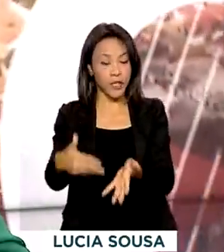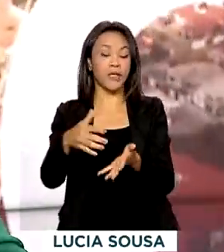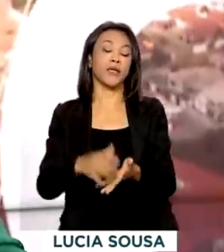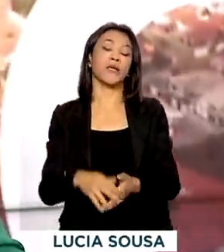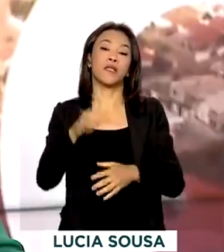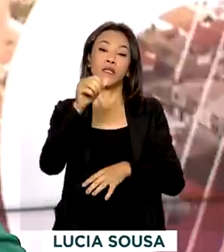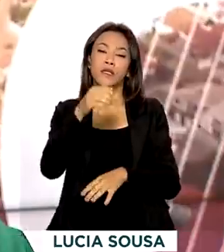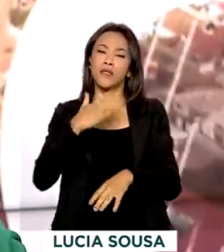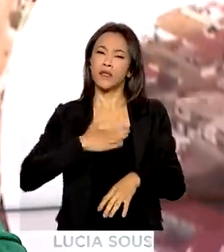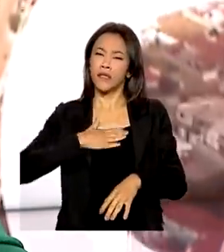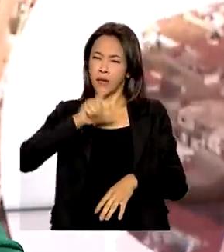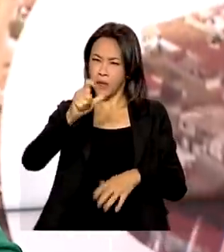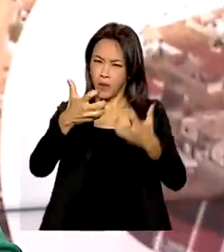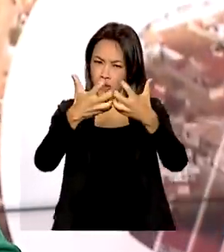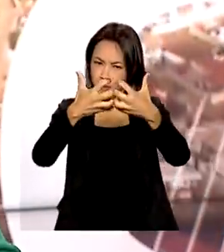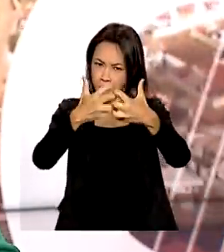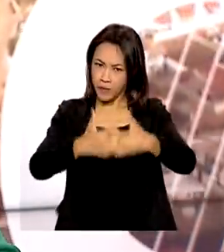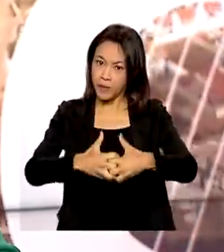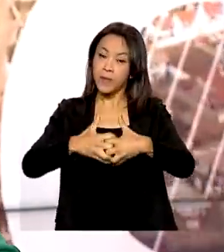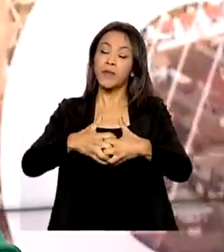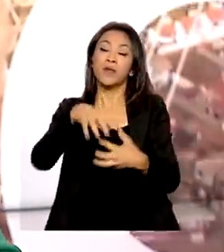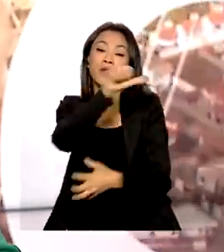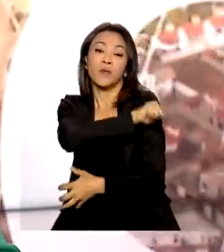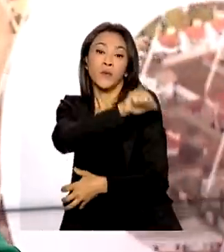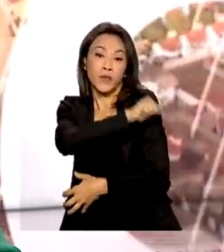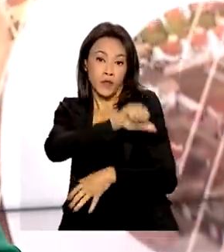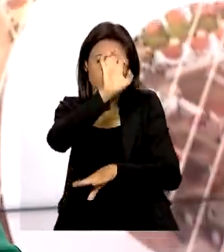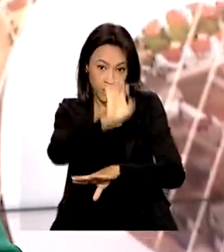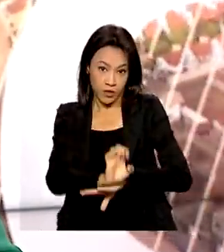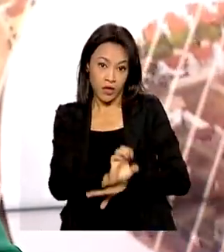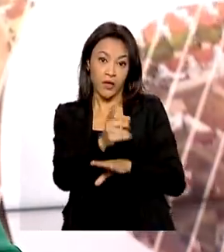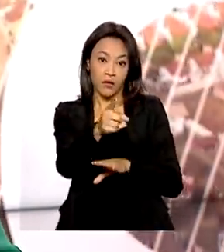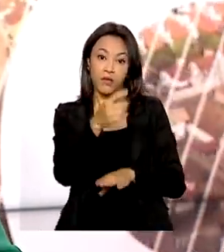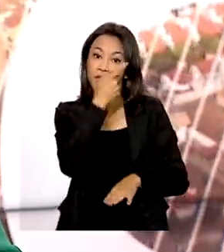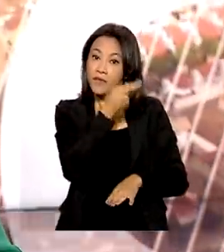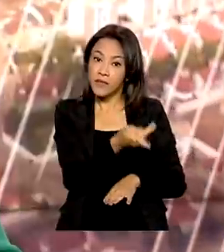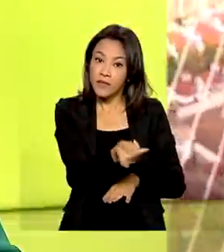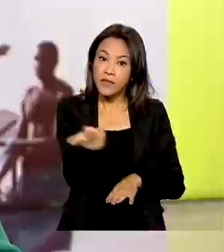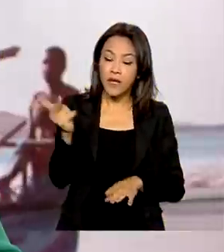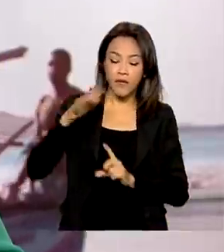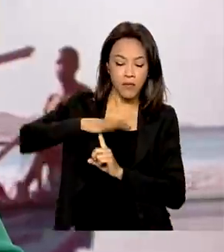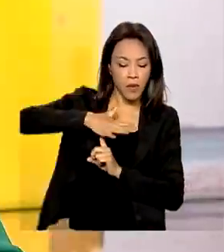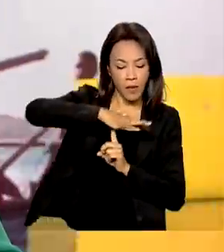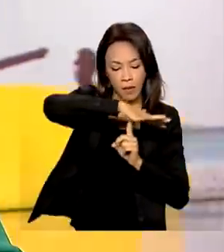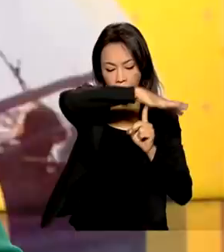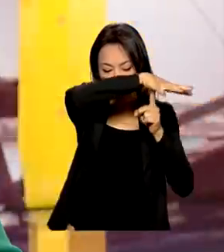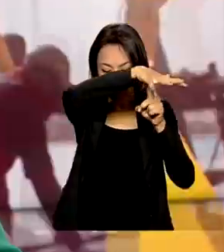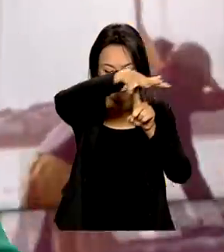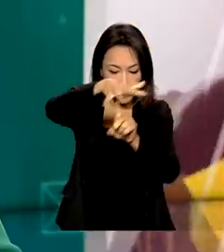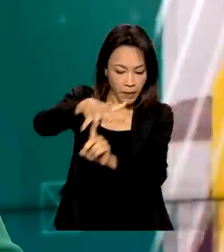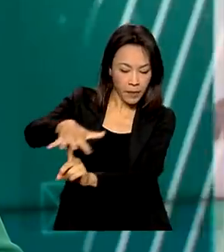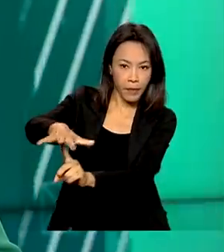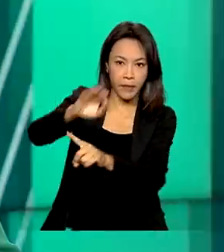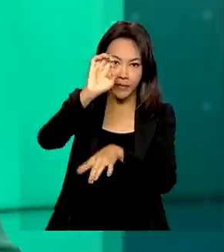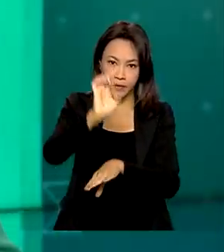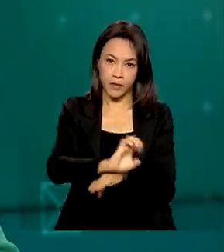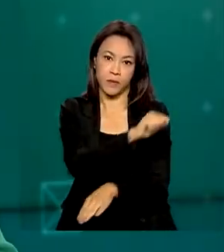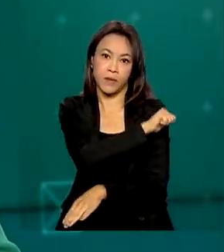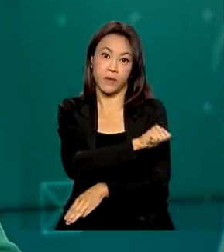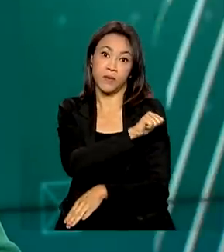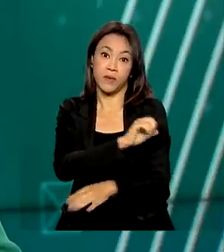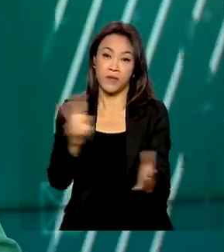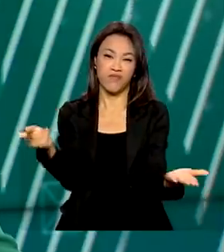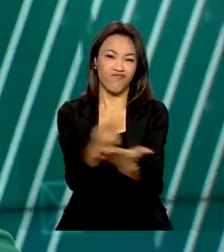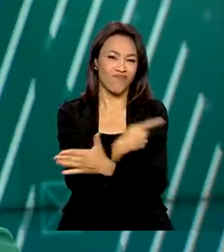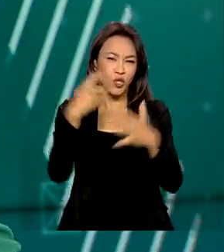de Janeiro, daqui a pouco, após regressar de viagem oficial à Europa. Ele vai sobrevoar a região serrana do Rio de Janeiro, atingida pelas